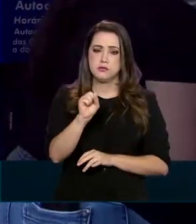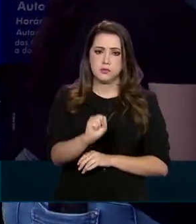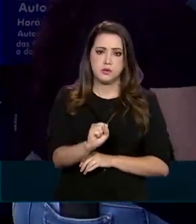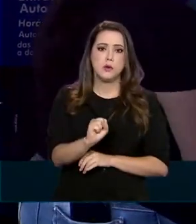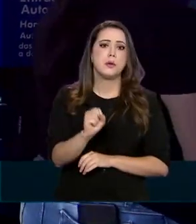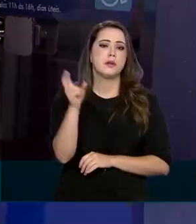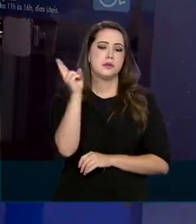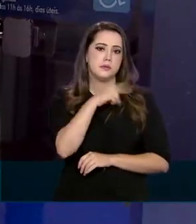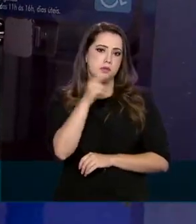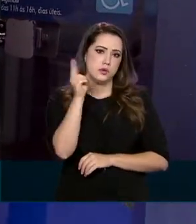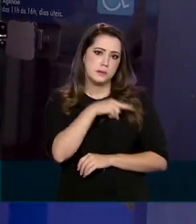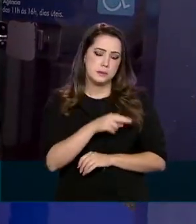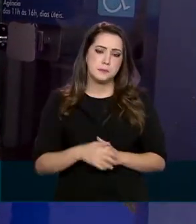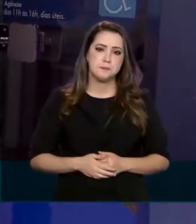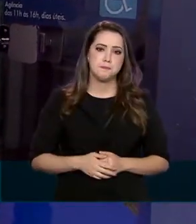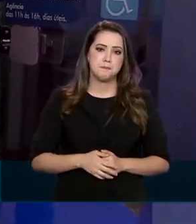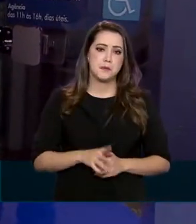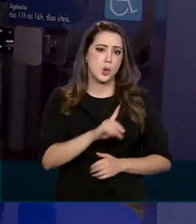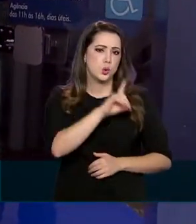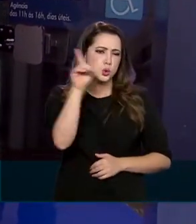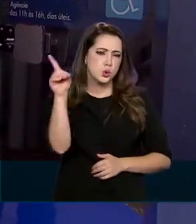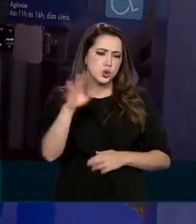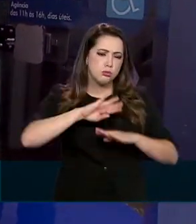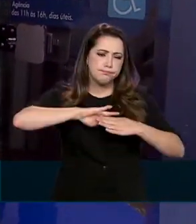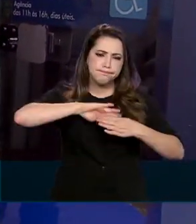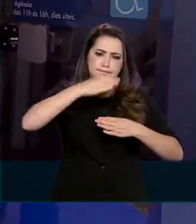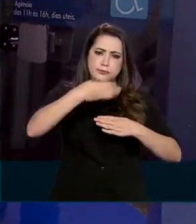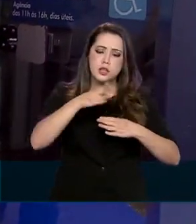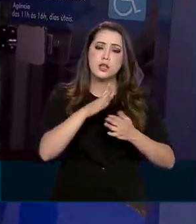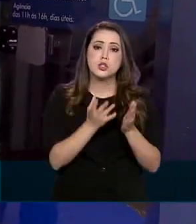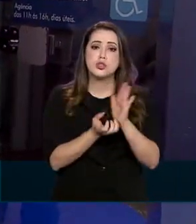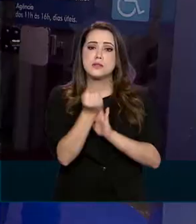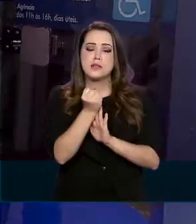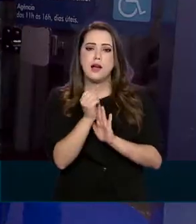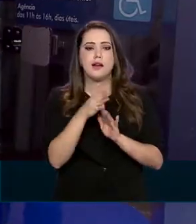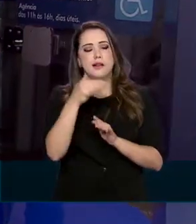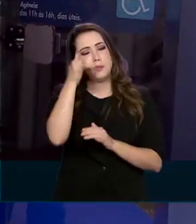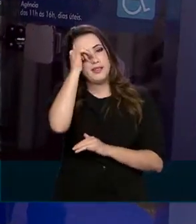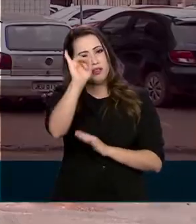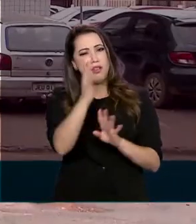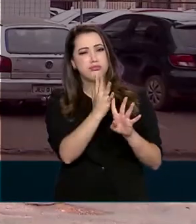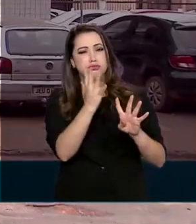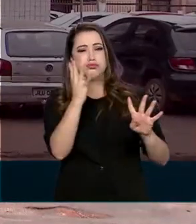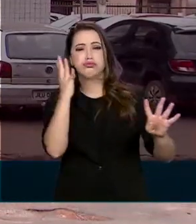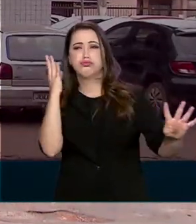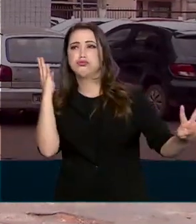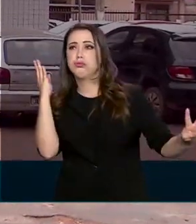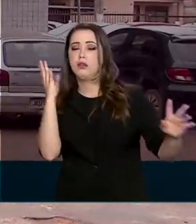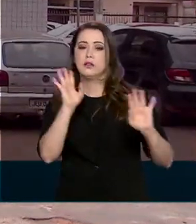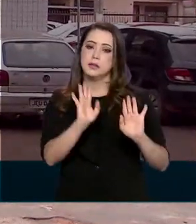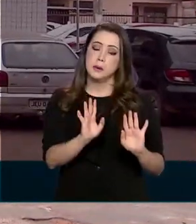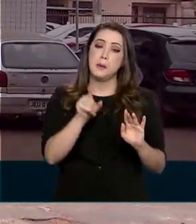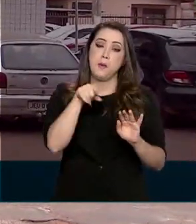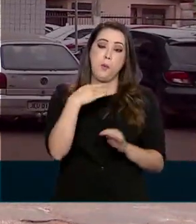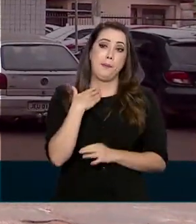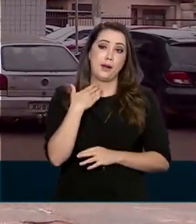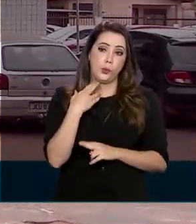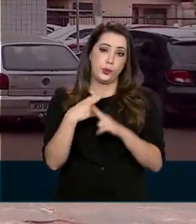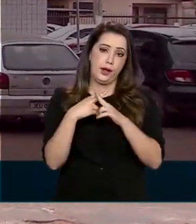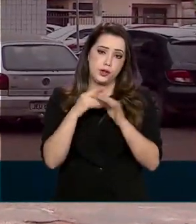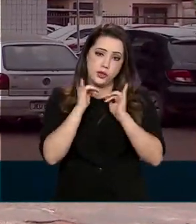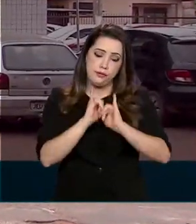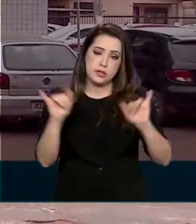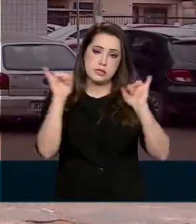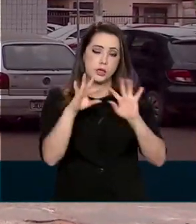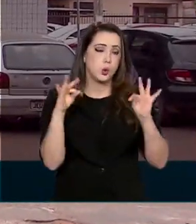emergencial. O calendário de saques foi criado para evitar aglomerações nas agências lotéricas. O banco reforça que